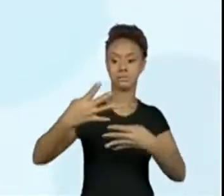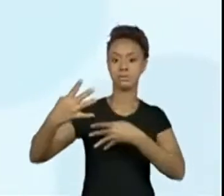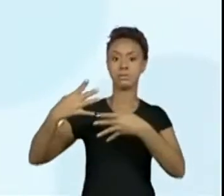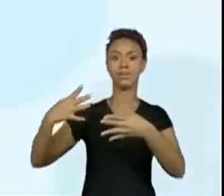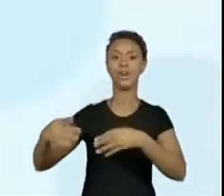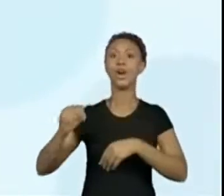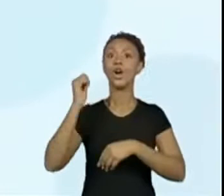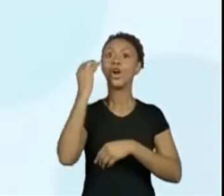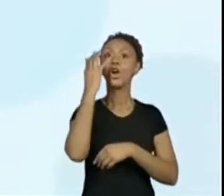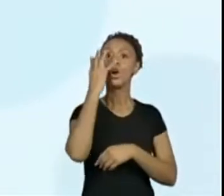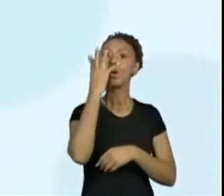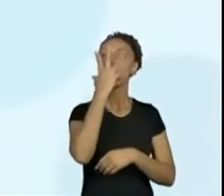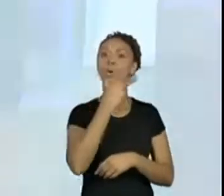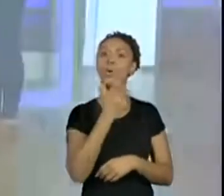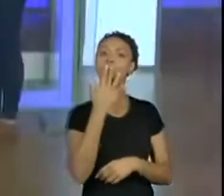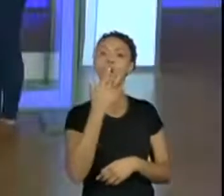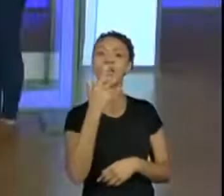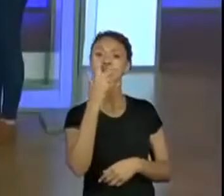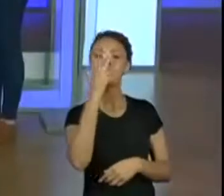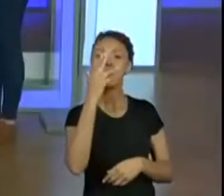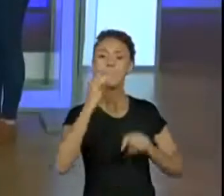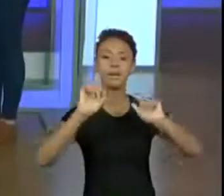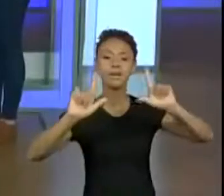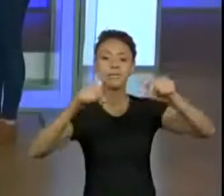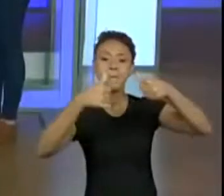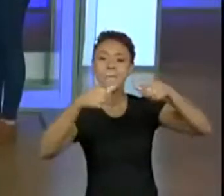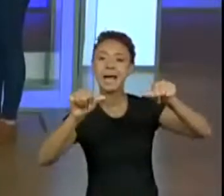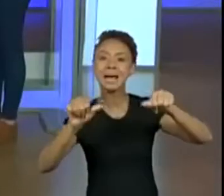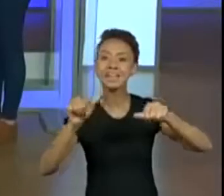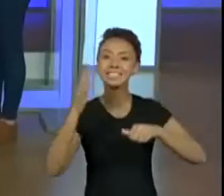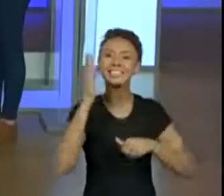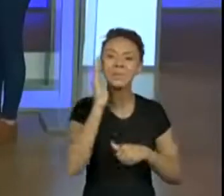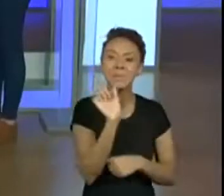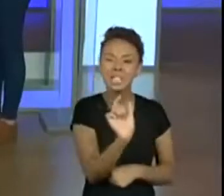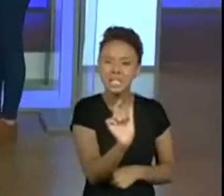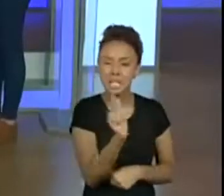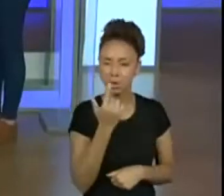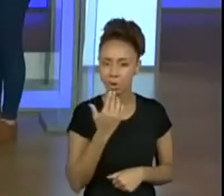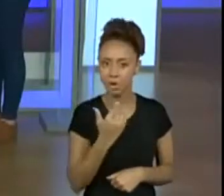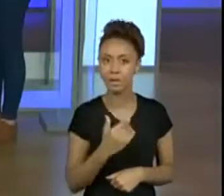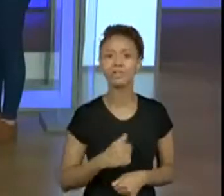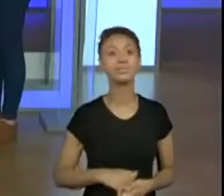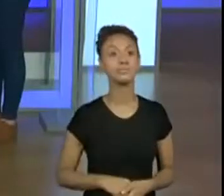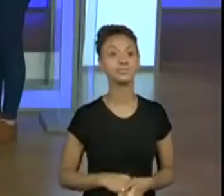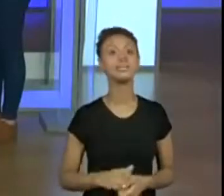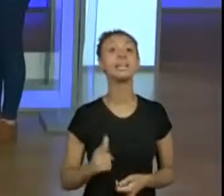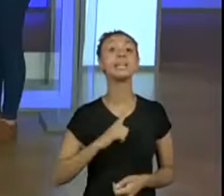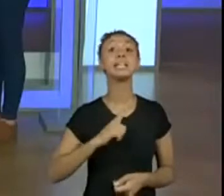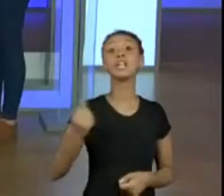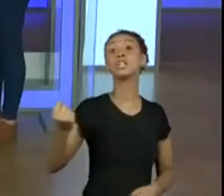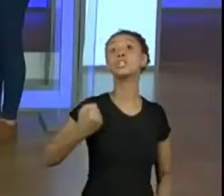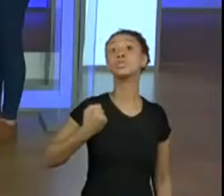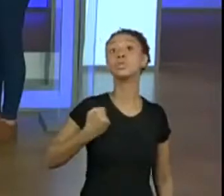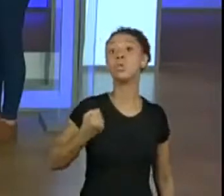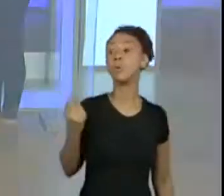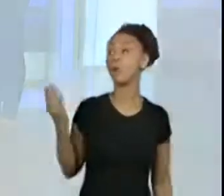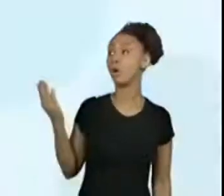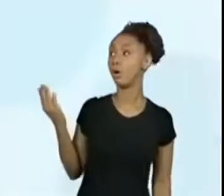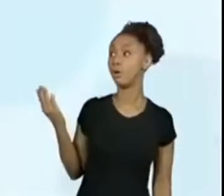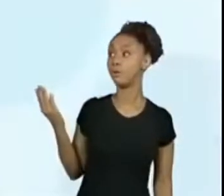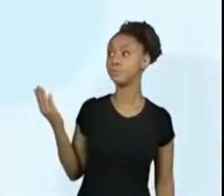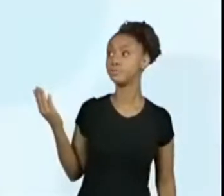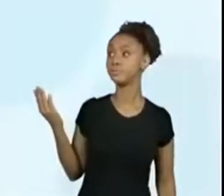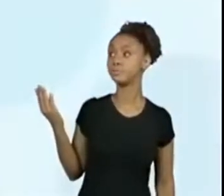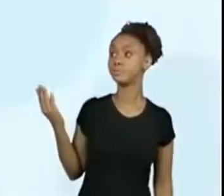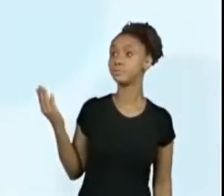como se fosse num post-it, num recadinho, num papel de recadinho pequenininho colorido, tem um número, ó. Esse aqui está aqui embaixo,